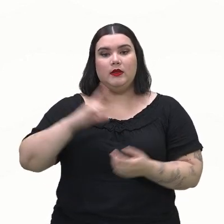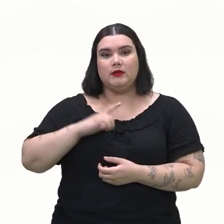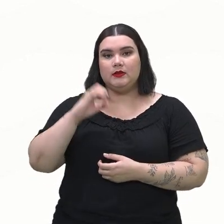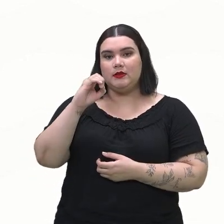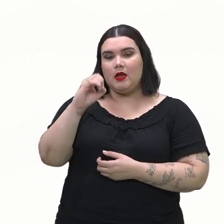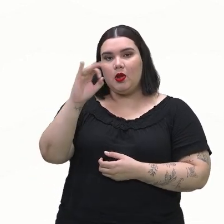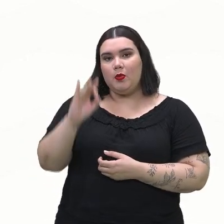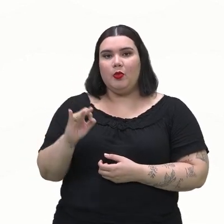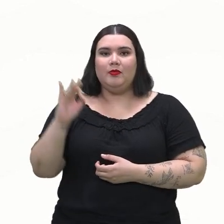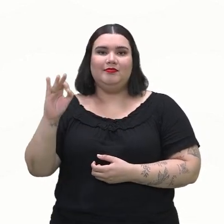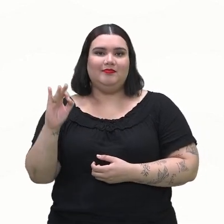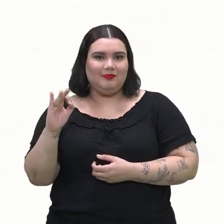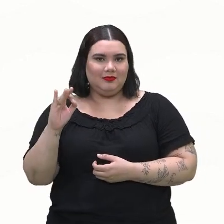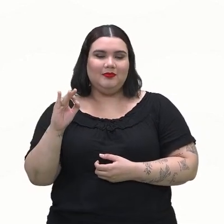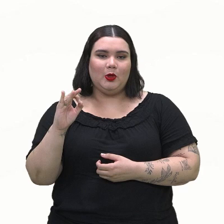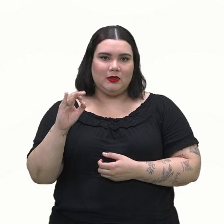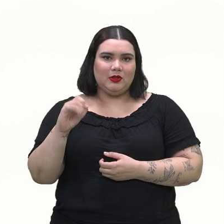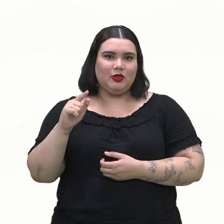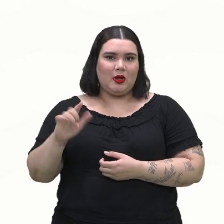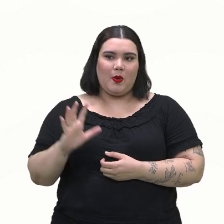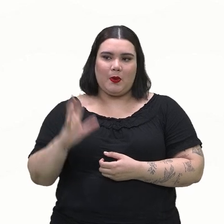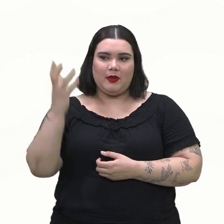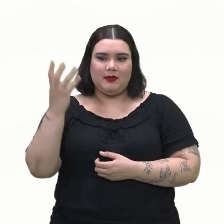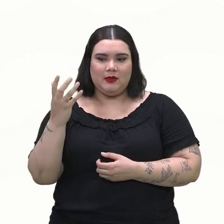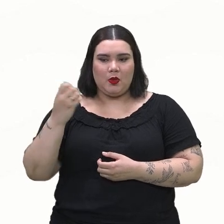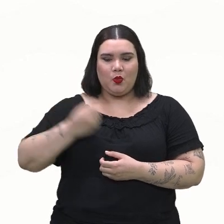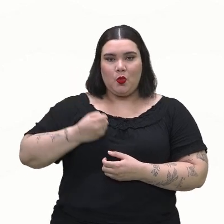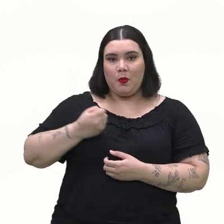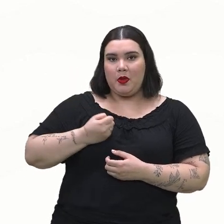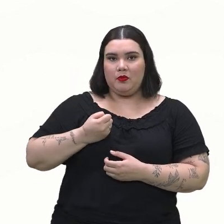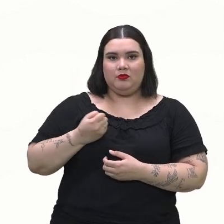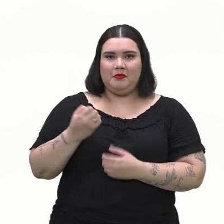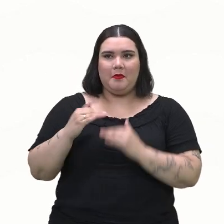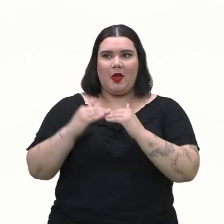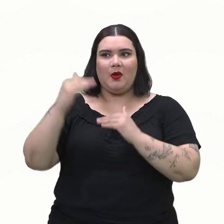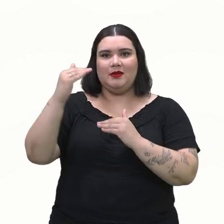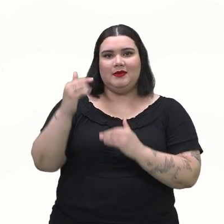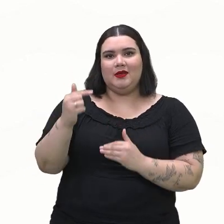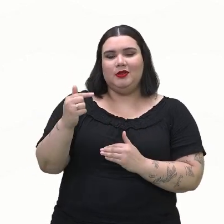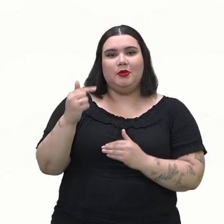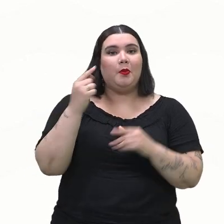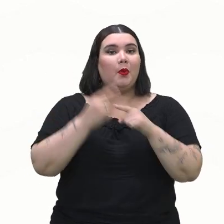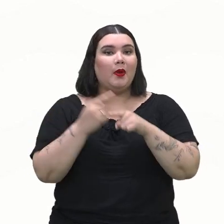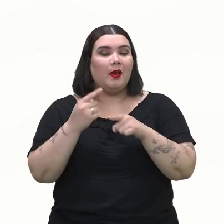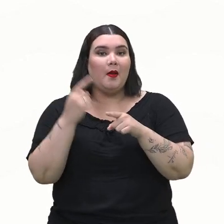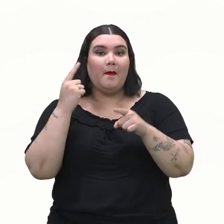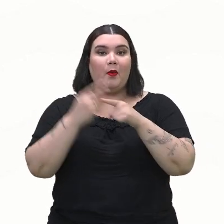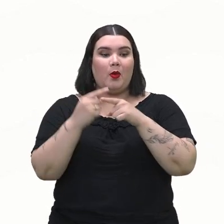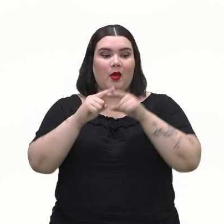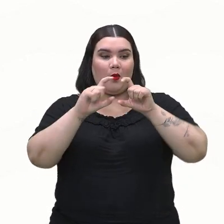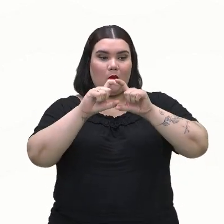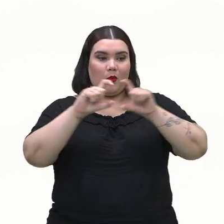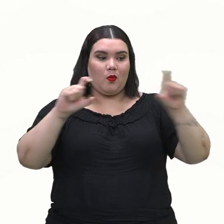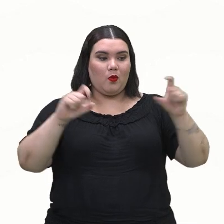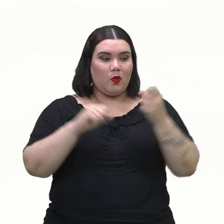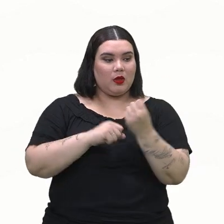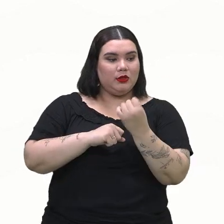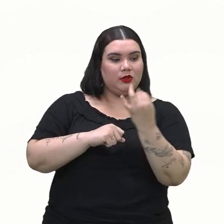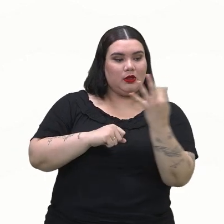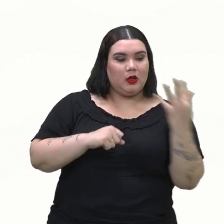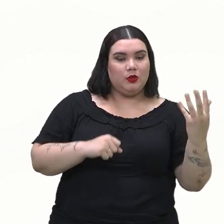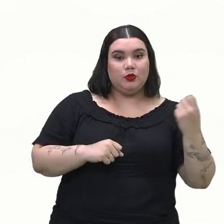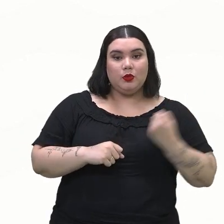0% de chance de acontecer. Por quê? Justamente porque o nosso espaço amostral ele é